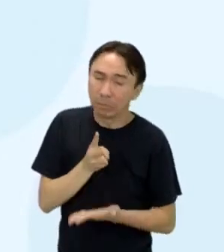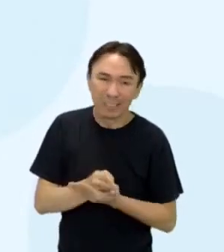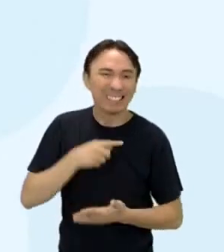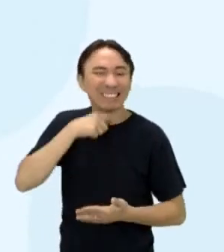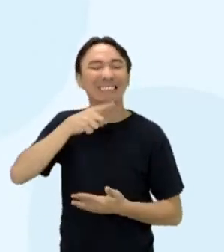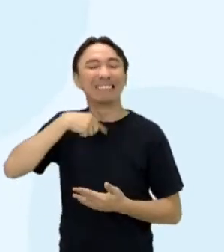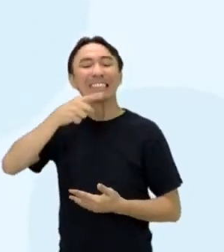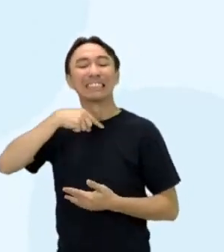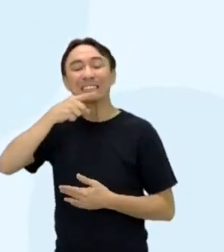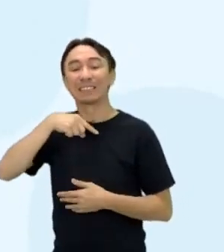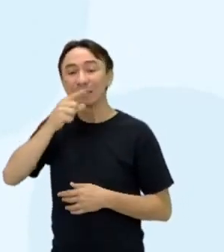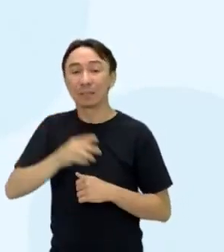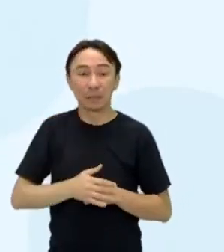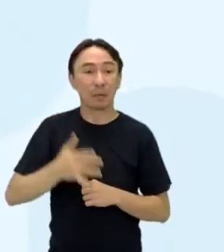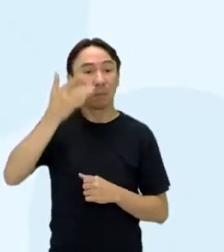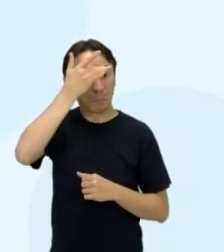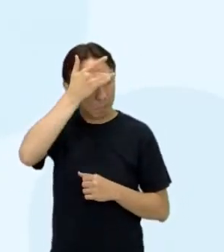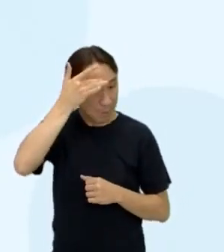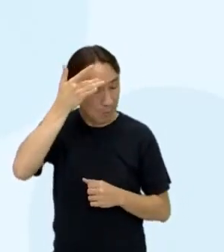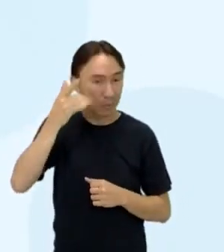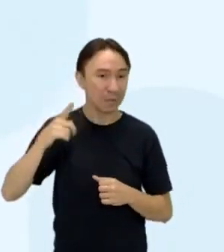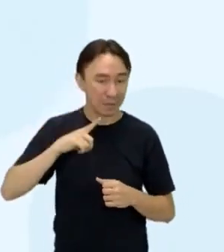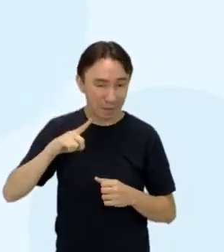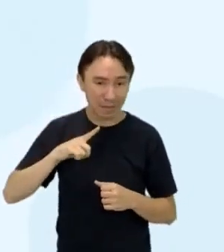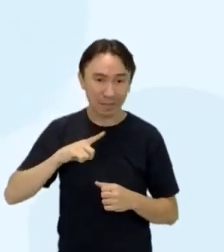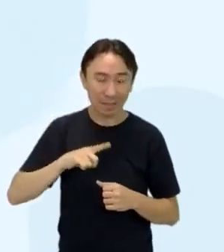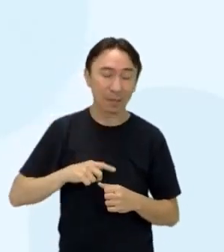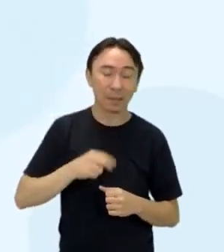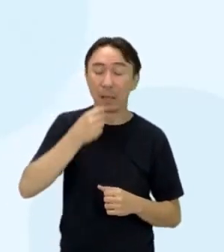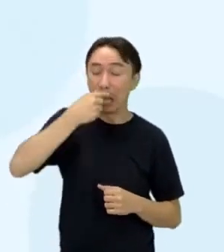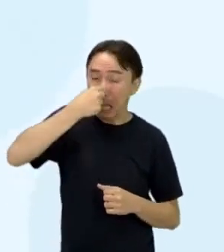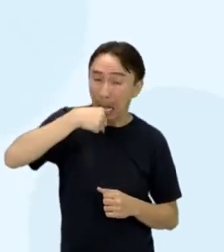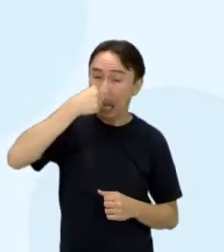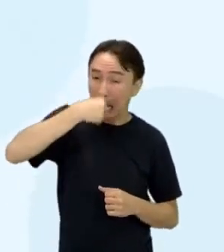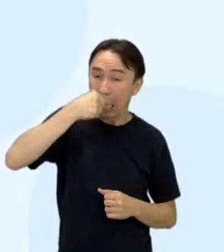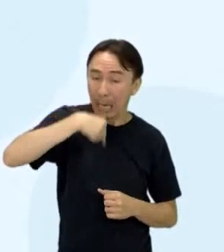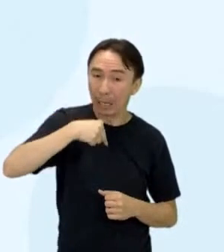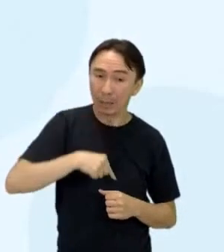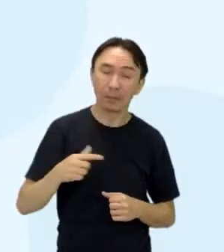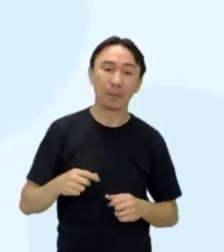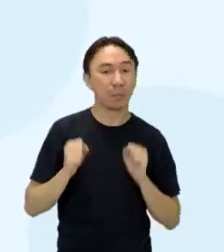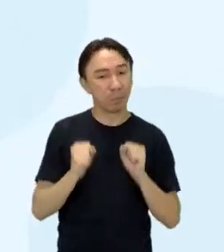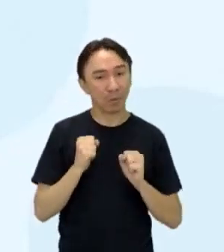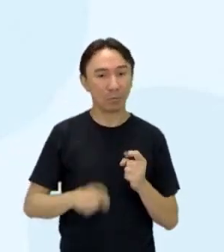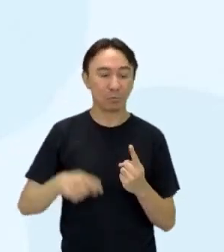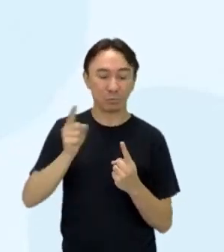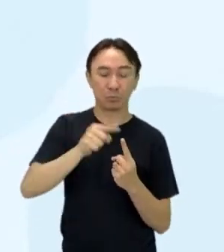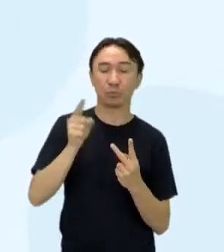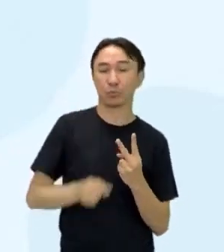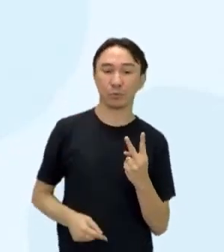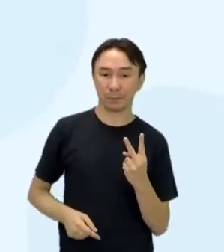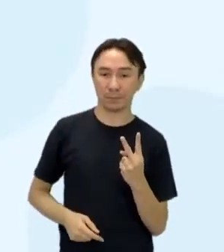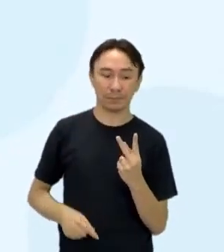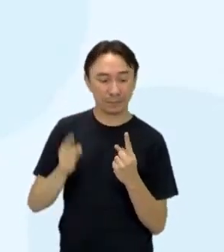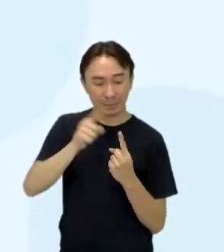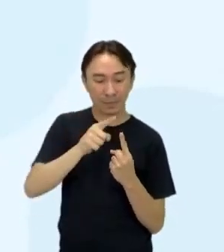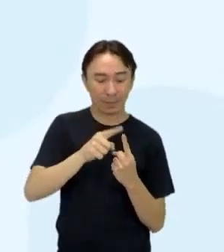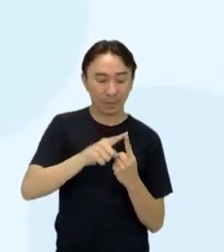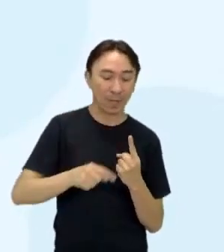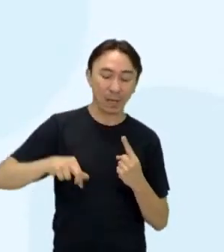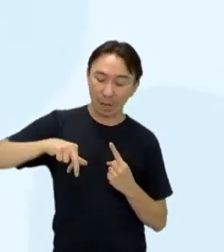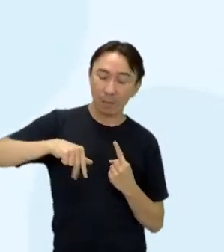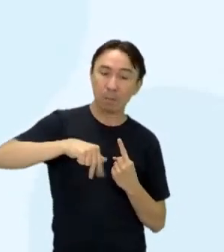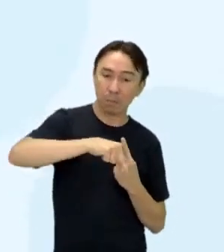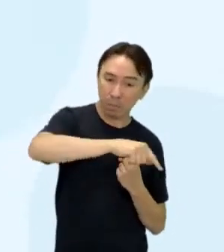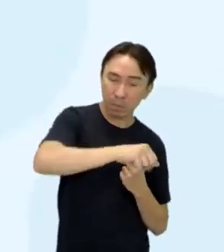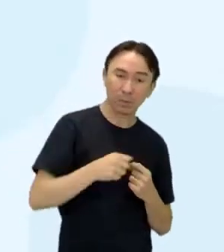os encatarroados têm dois alvitres, ou irem a pé, que é bom o exercício, ou meterem